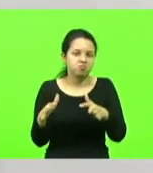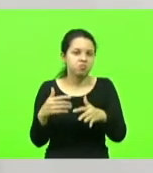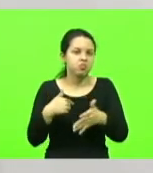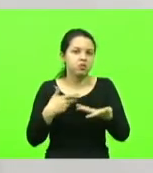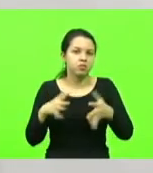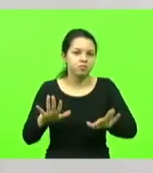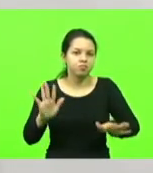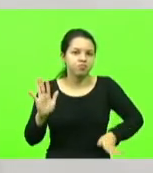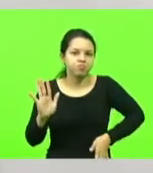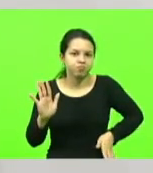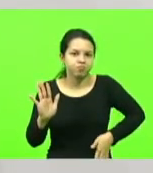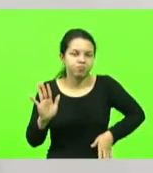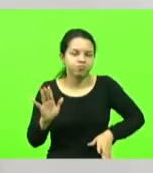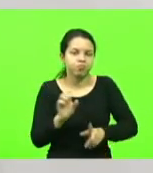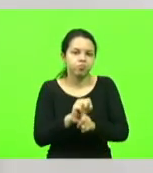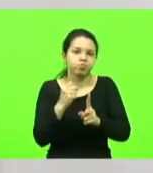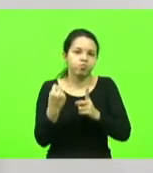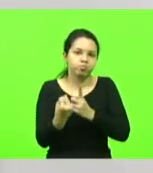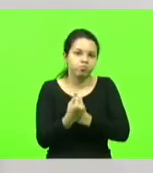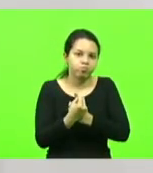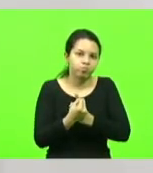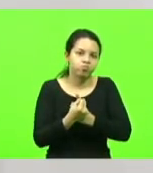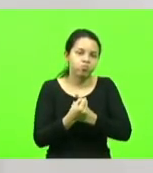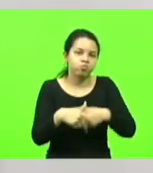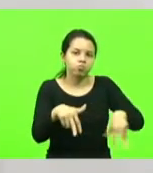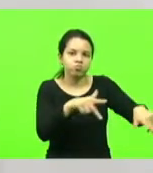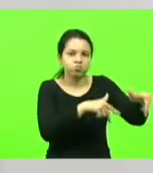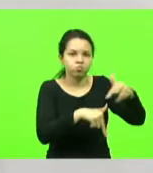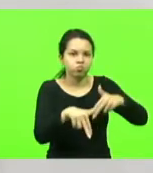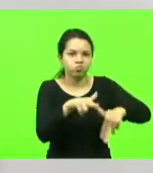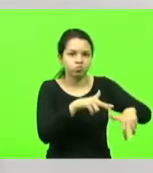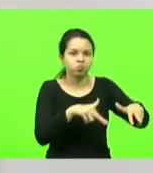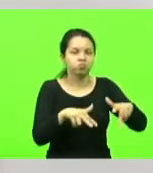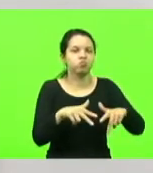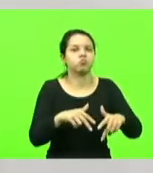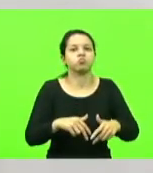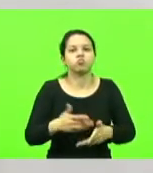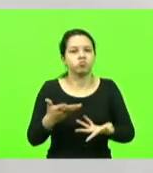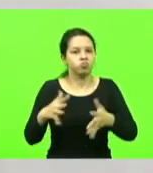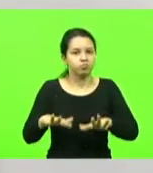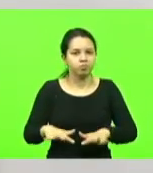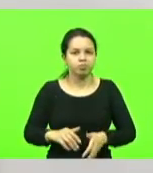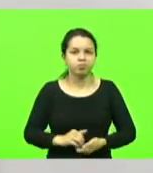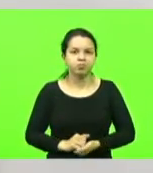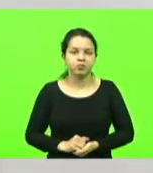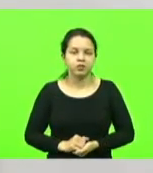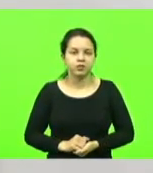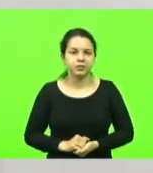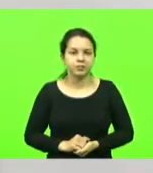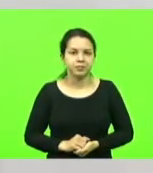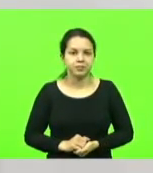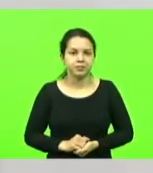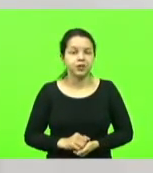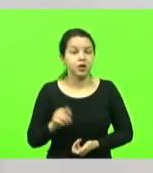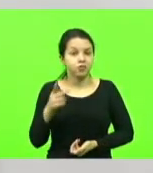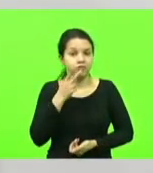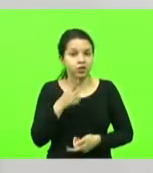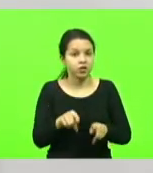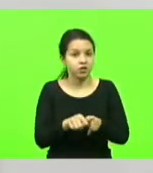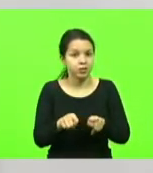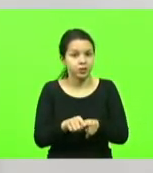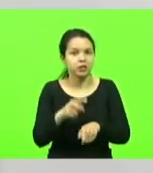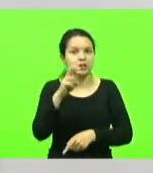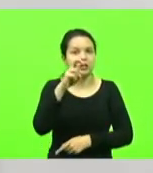soltos na sociedade sem o devido tratamento. E ainda, ainda fala aqui que tem 560